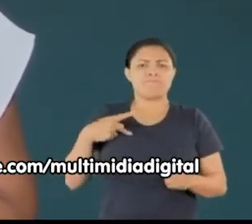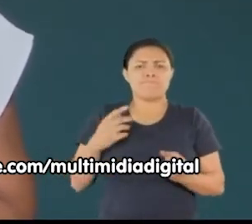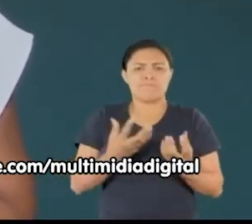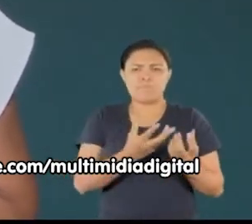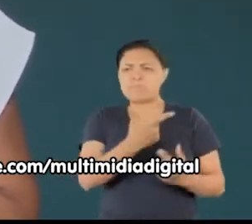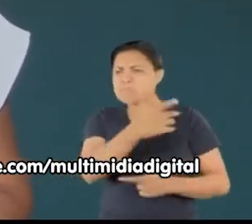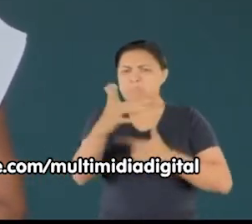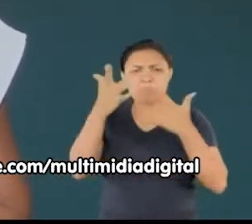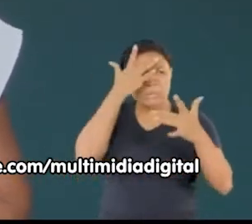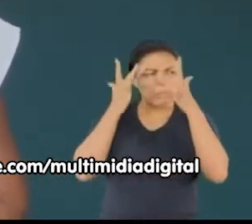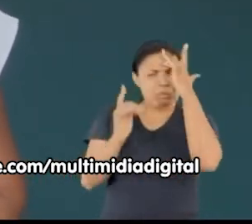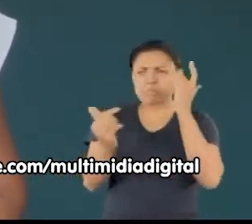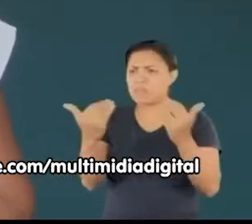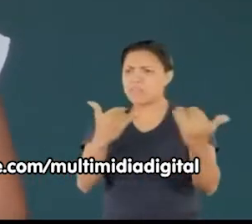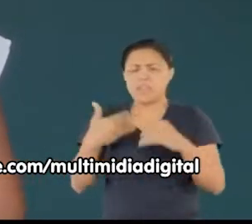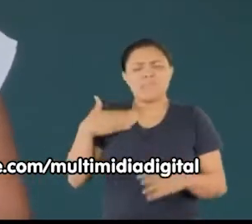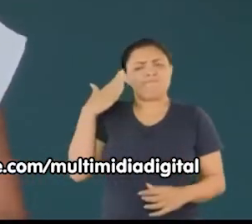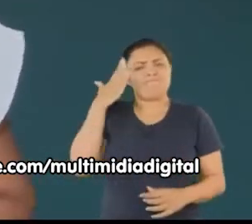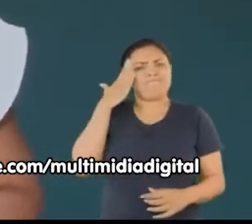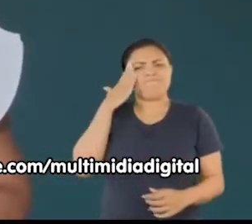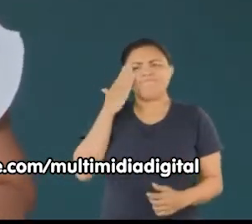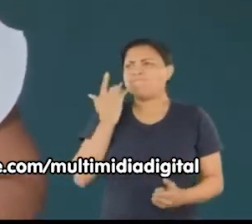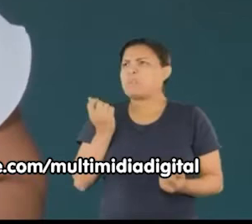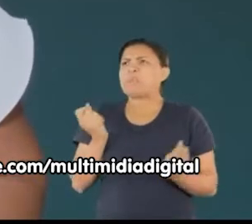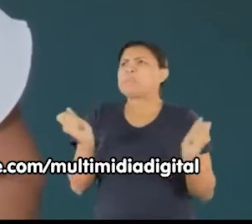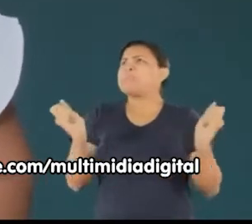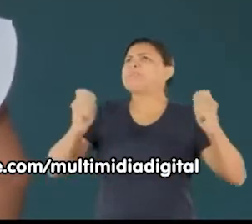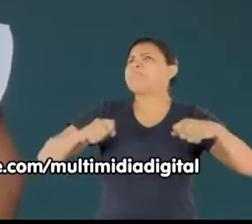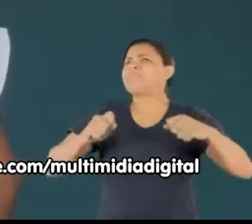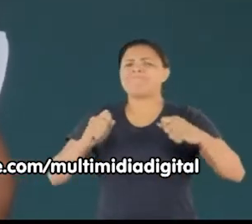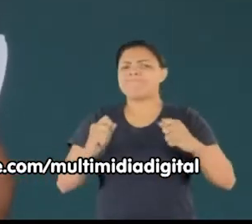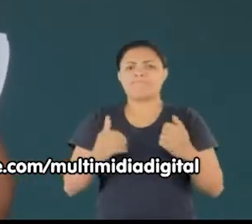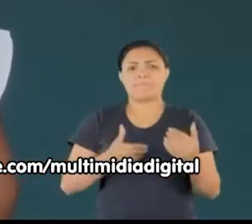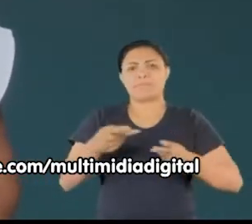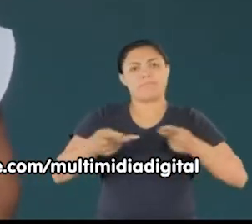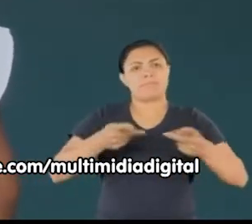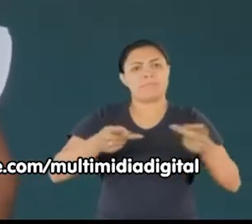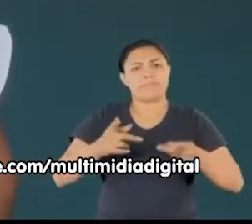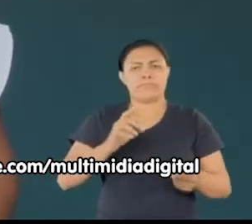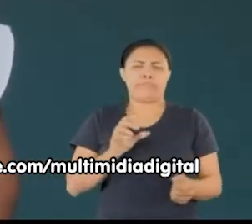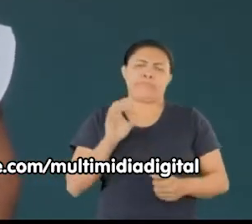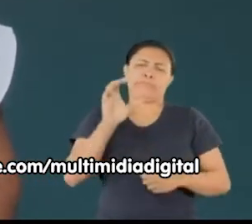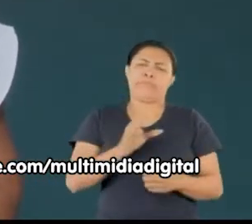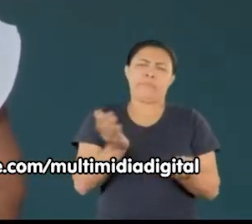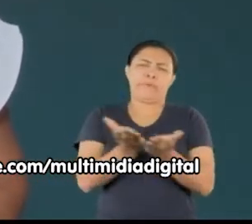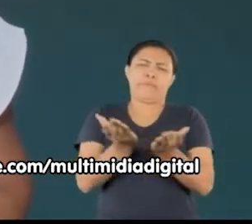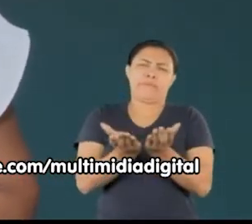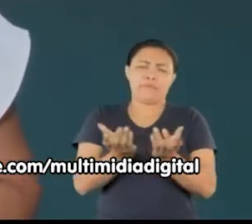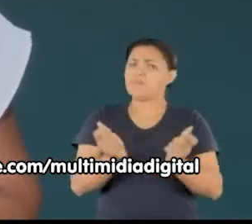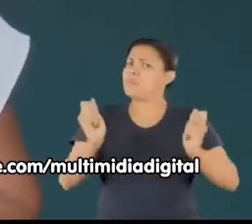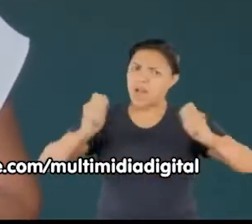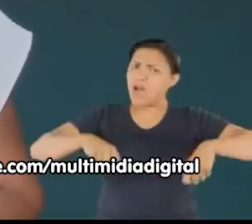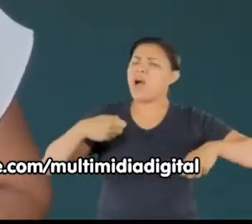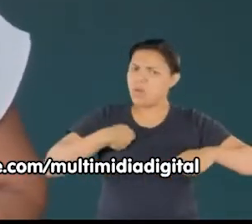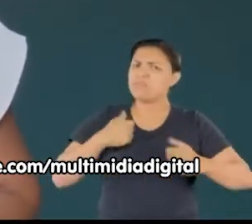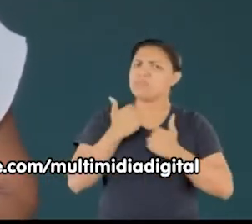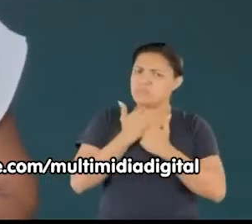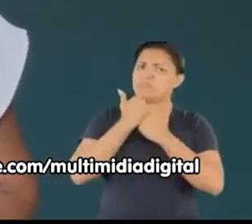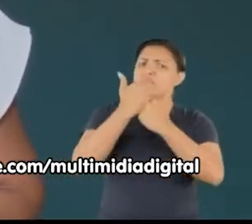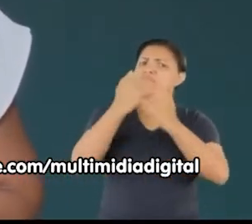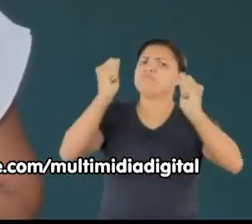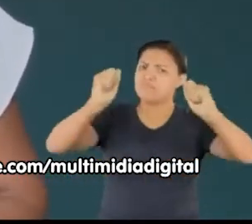Muitos entendem que não há possibilidade de cristãos participarem de processo político. Nós precisamos de